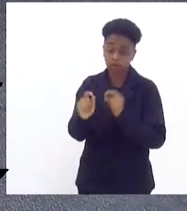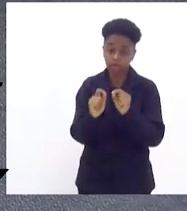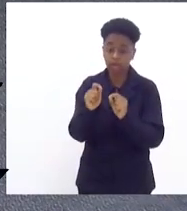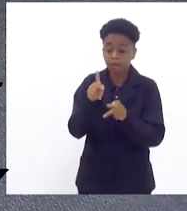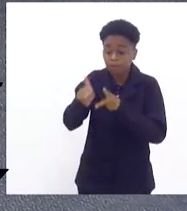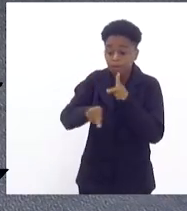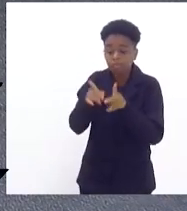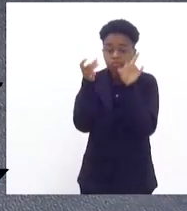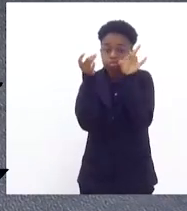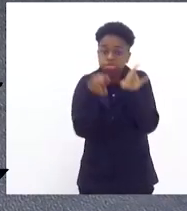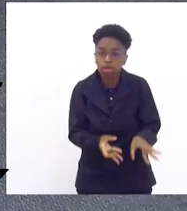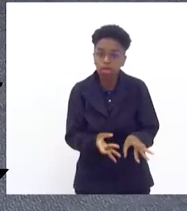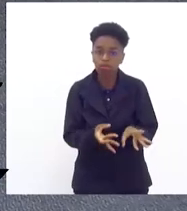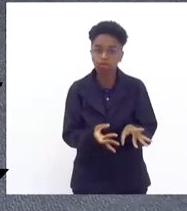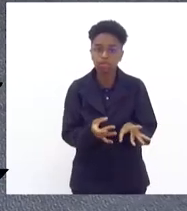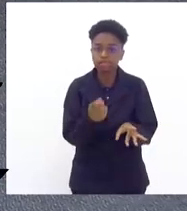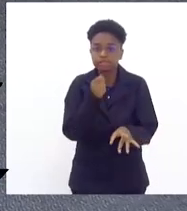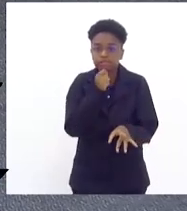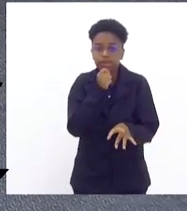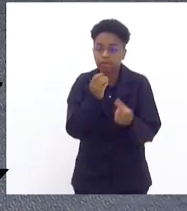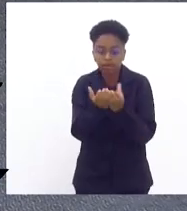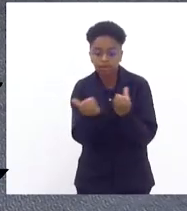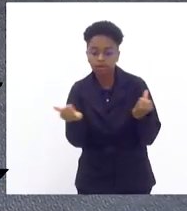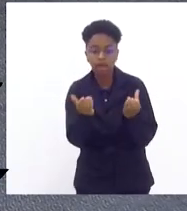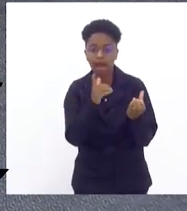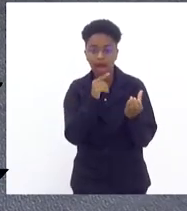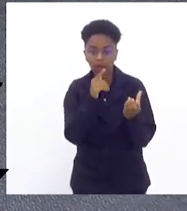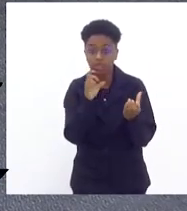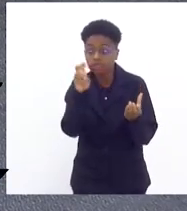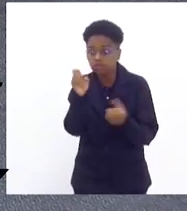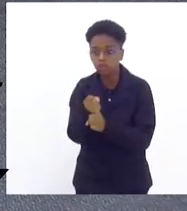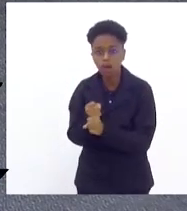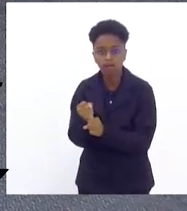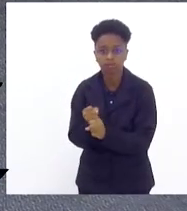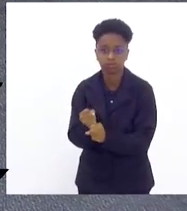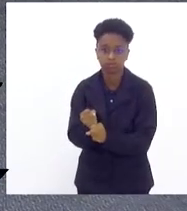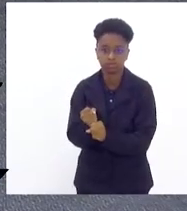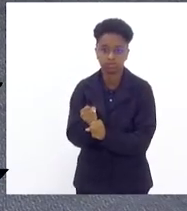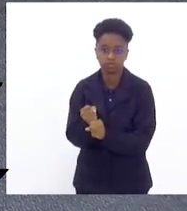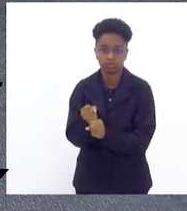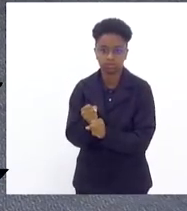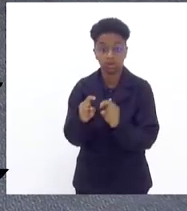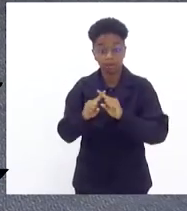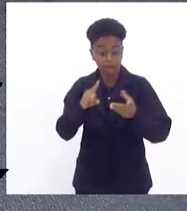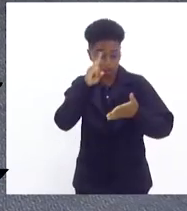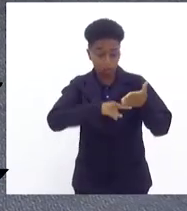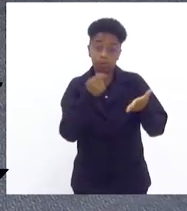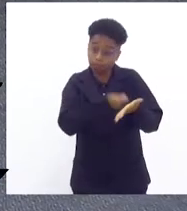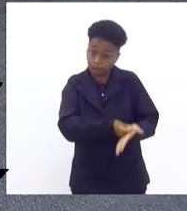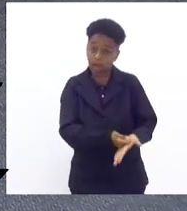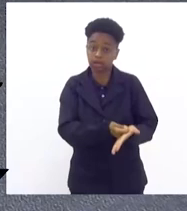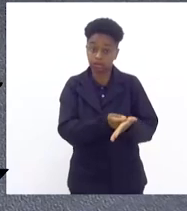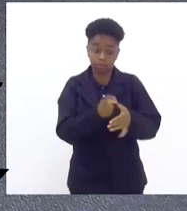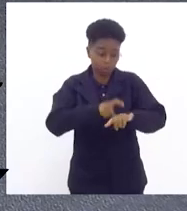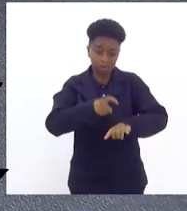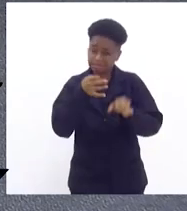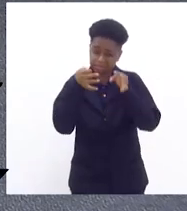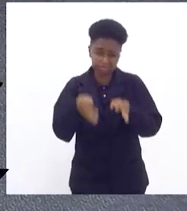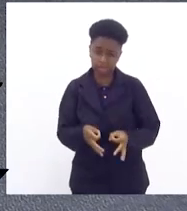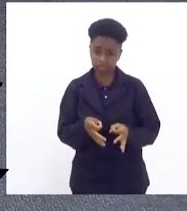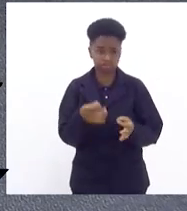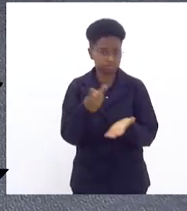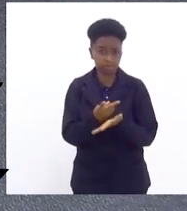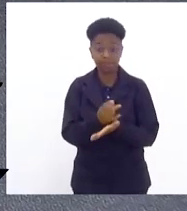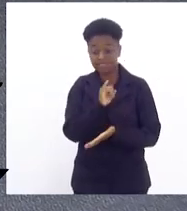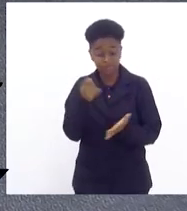ficou à mercê sem saneamento sem fornecimento de água por cinco anos porém a conta chega na hora certinha e quando